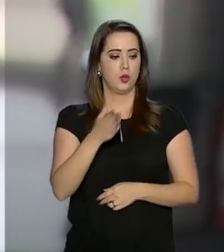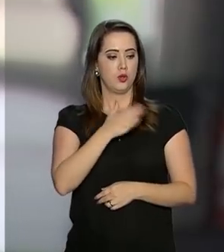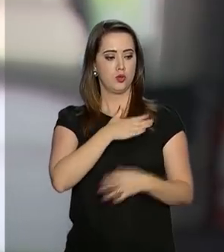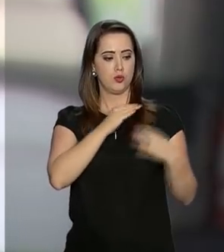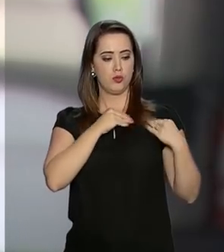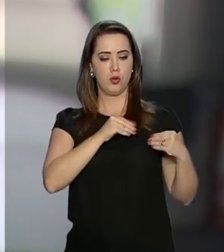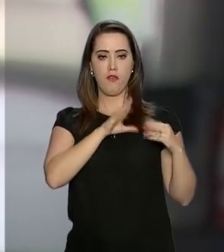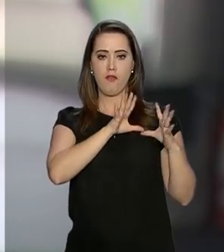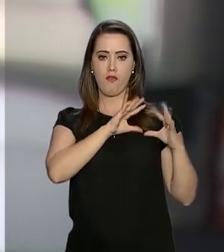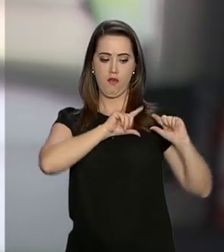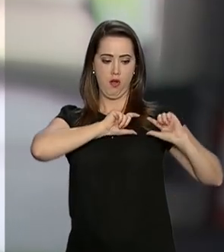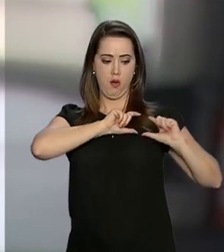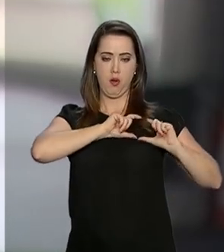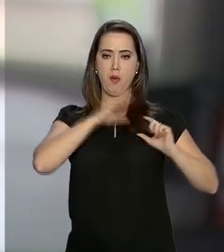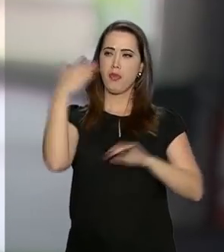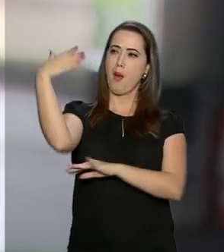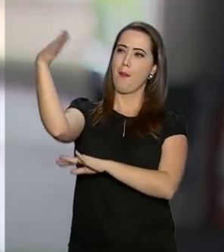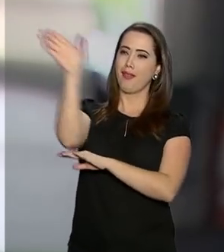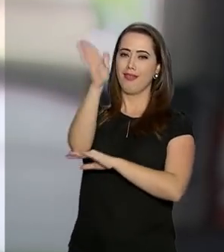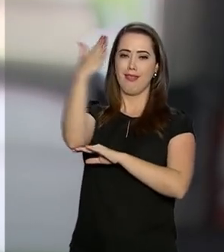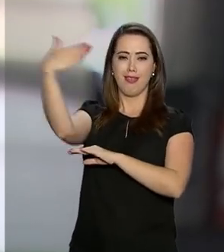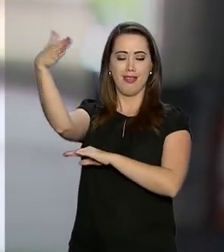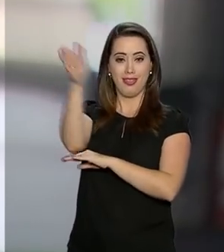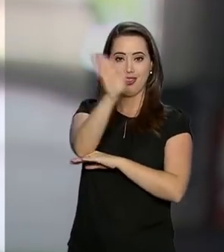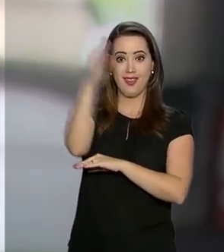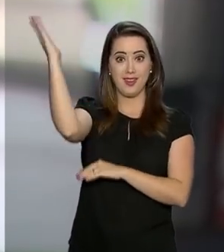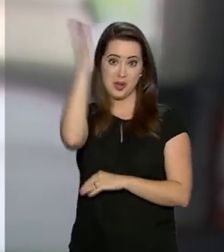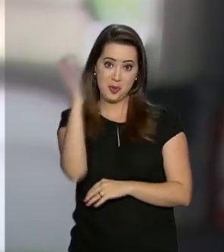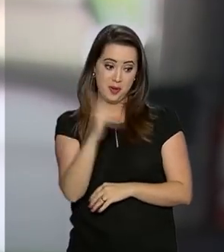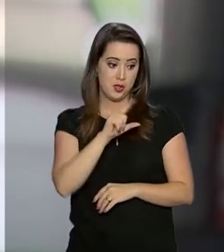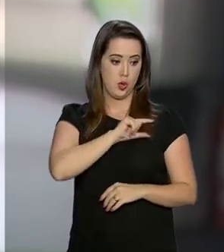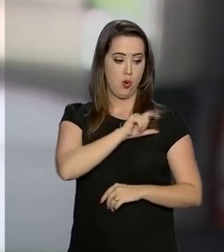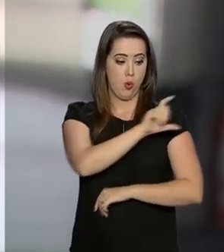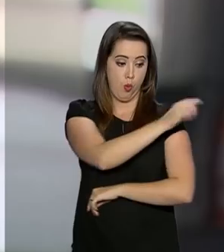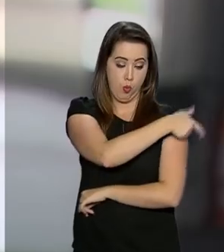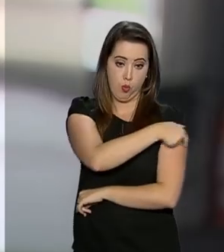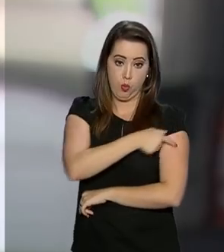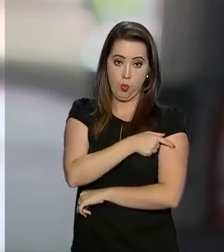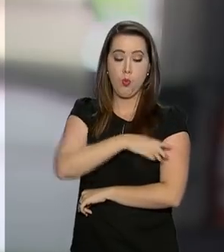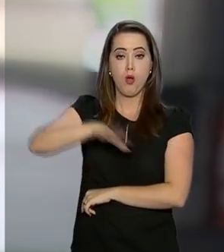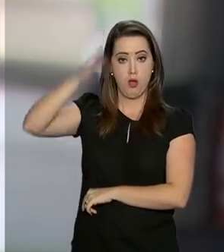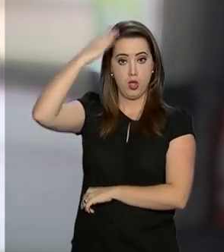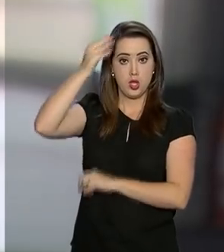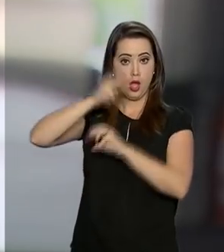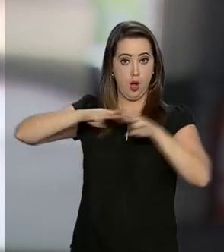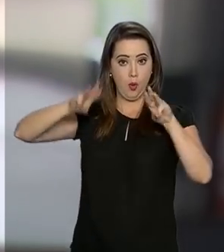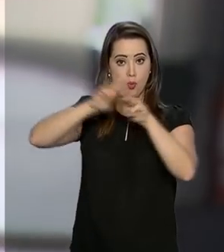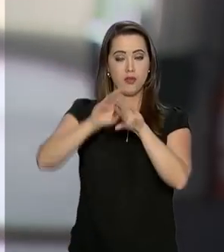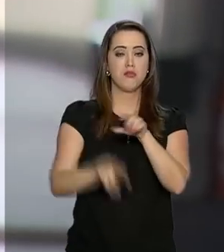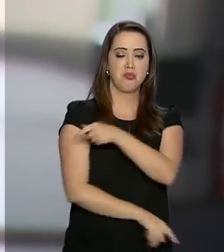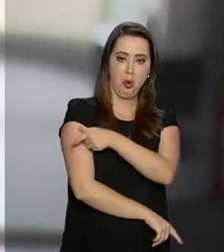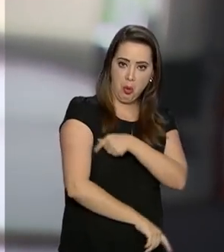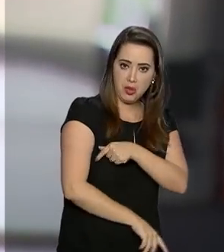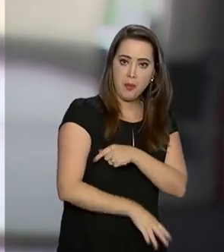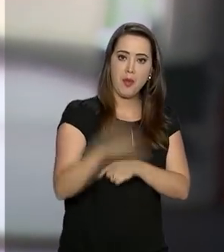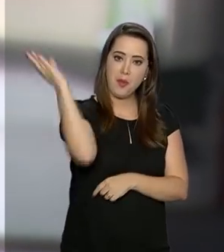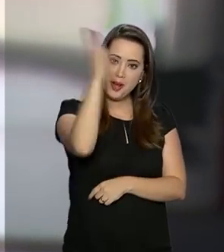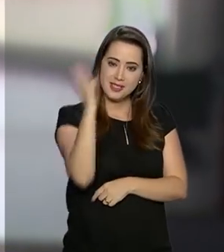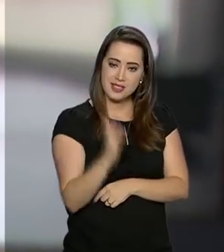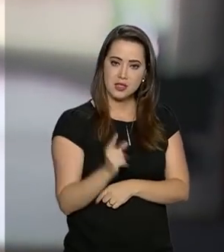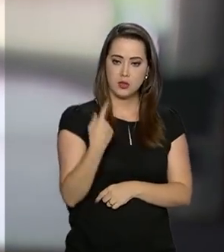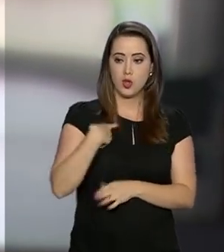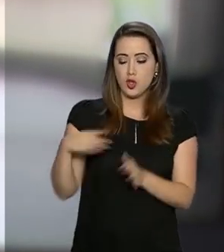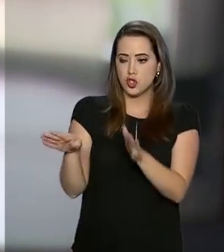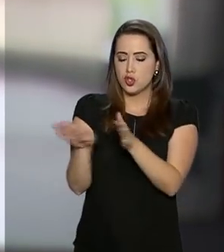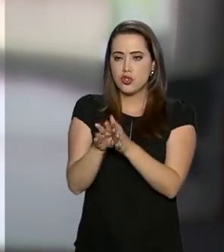bandeira do Brasil. Então eu tenho, em um dos braços, eu tenho o símbolo das Nações Unidas, eu tenho a boina azul, mas eu também tenho a bandeira do Brasil. Então quando a gente